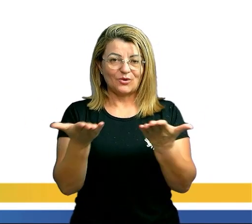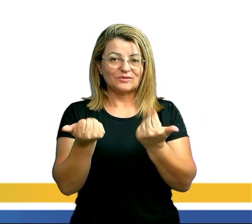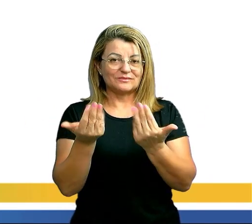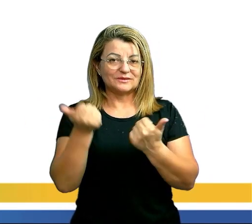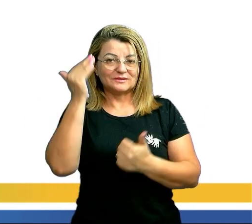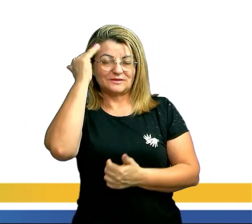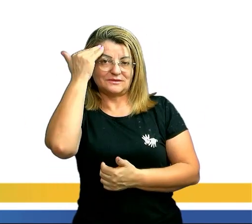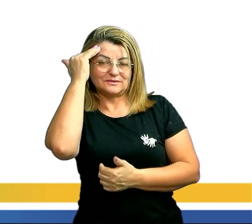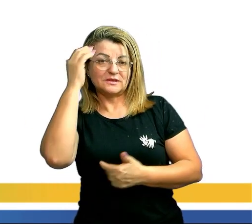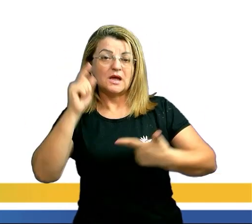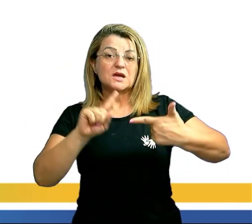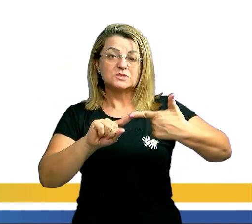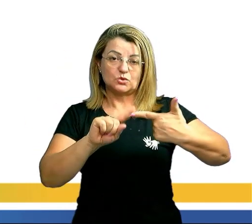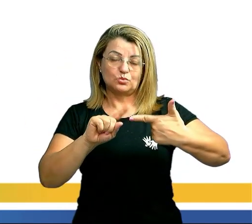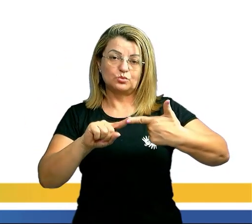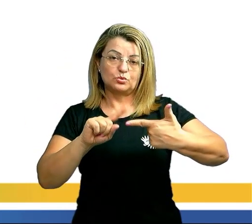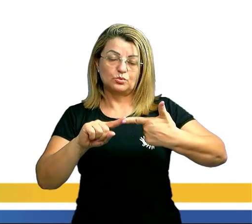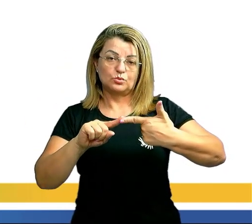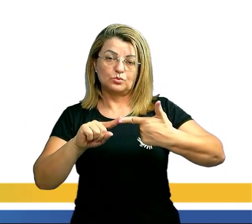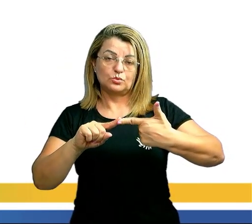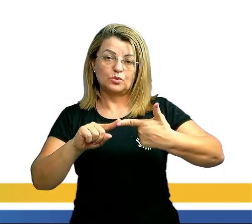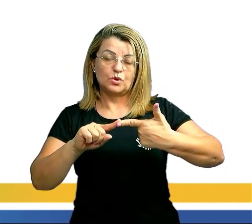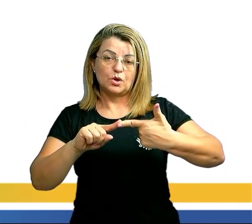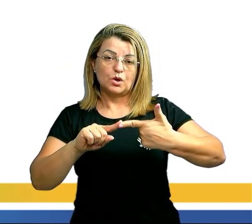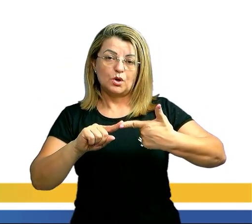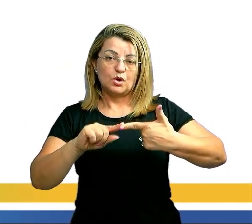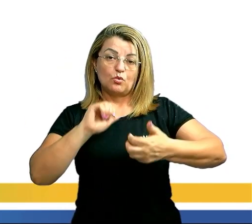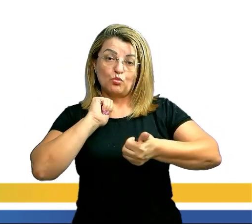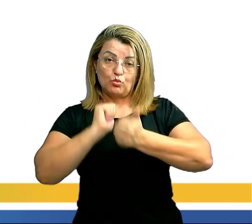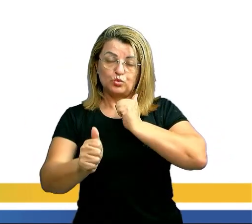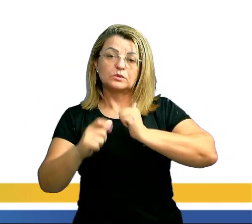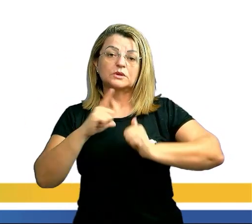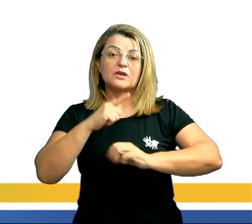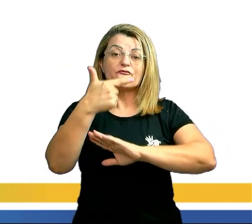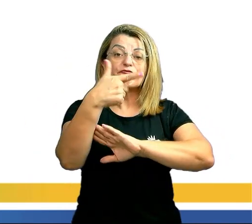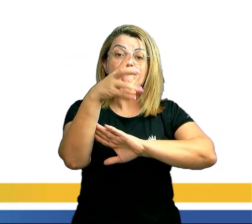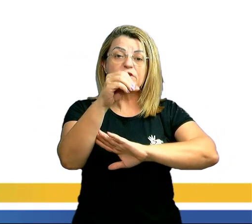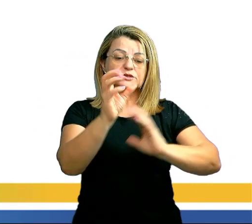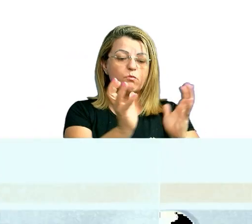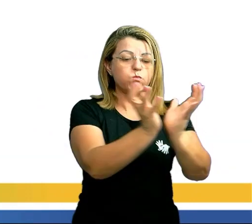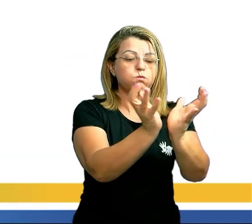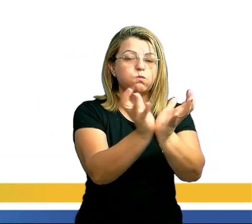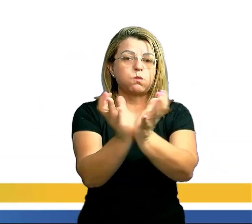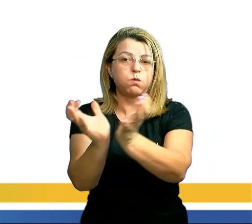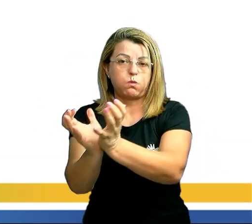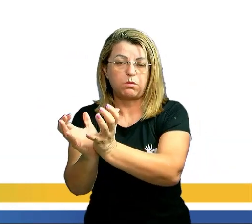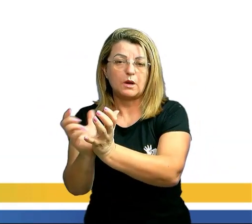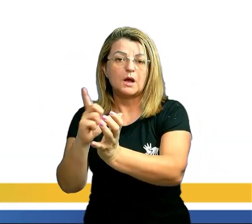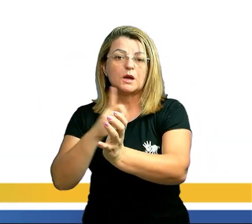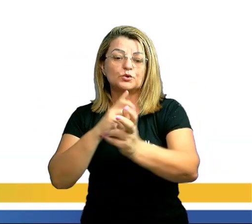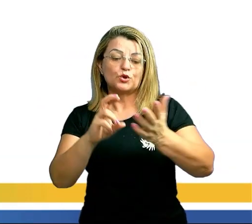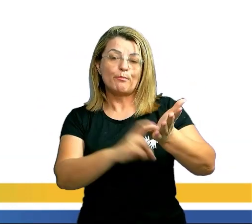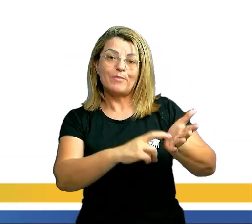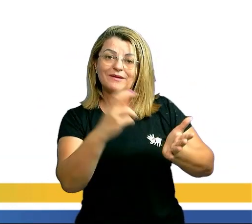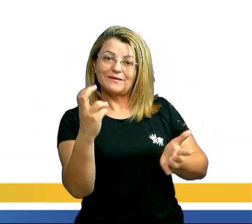isso? Segundo enunciado. O campeonato tem vinte times. Eu tenho quantos turnos? Dois. Teve cento e